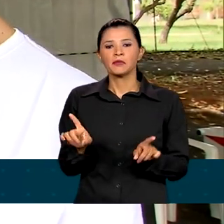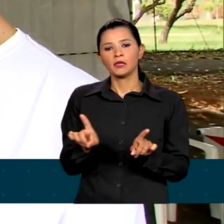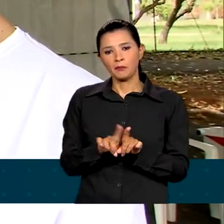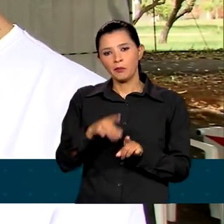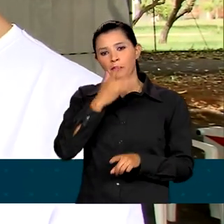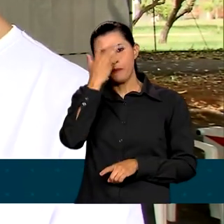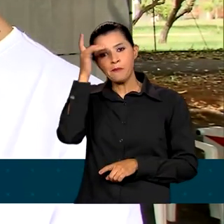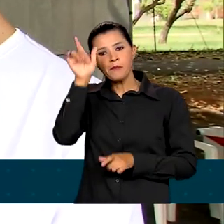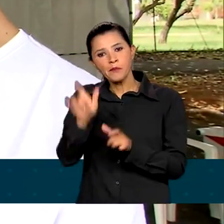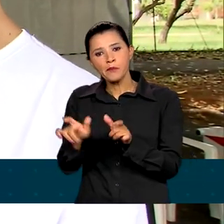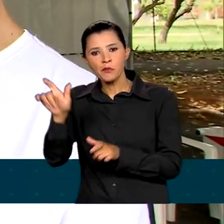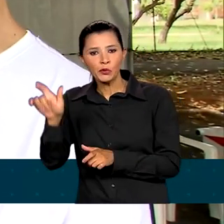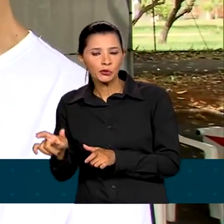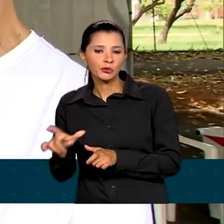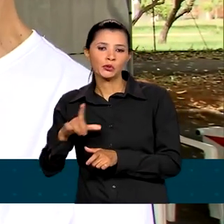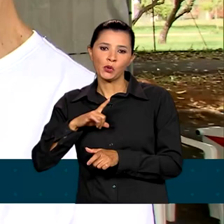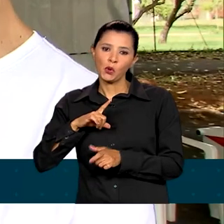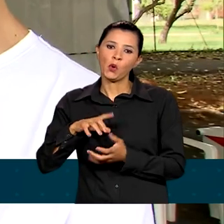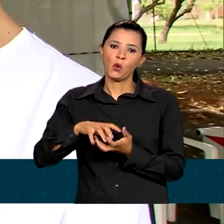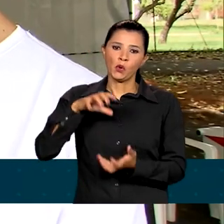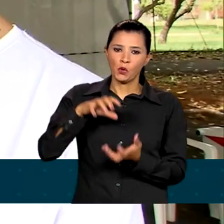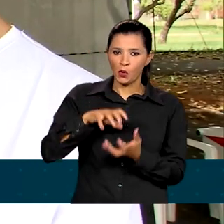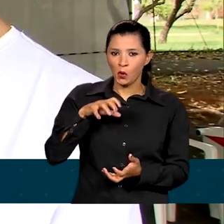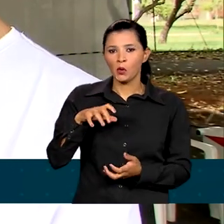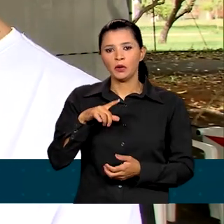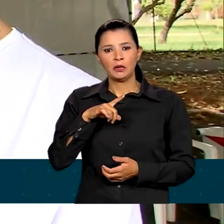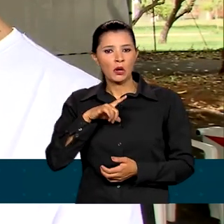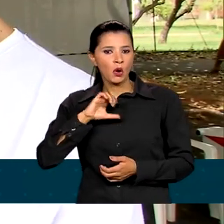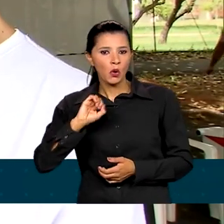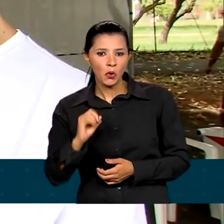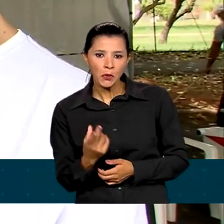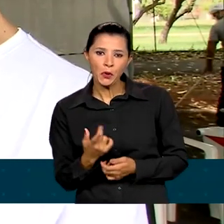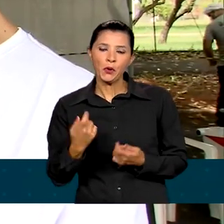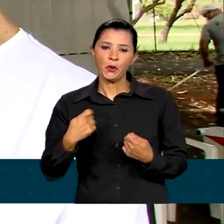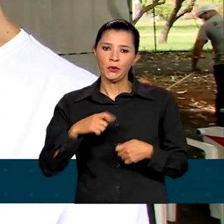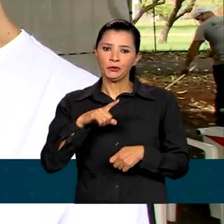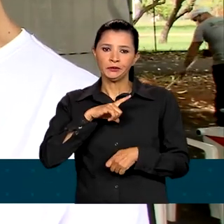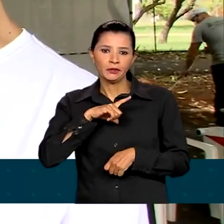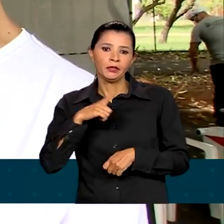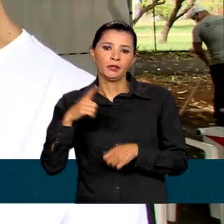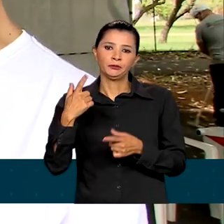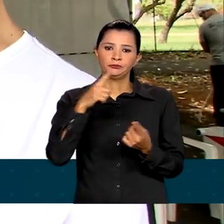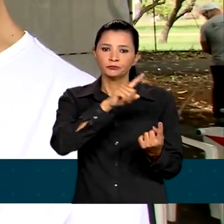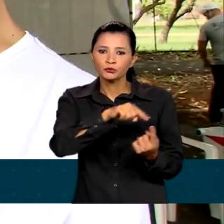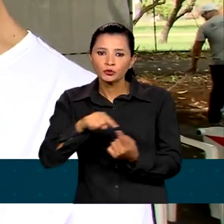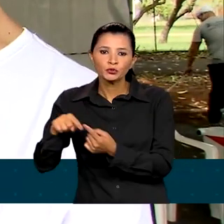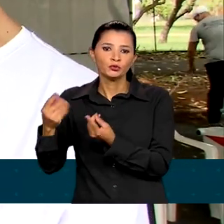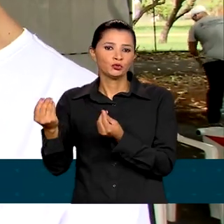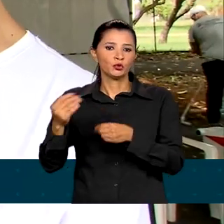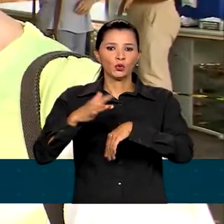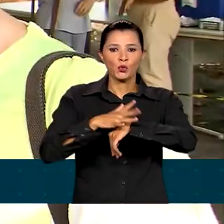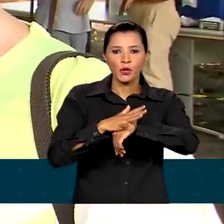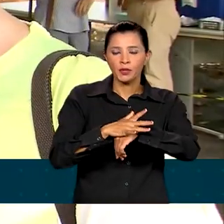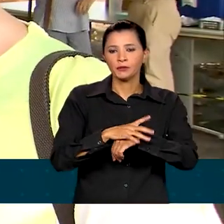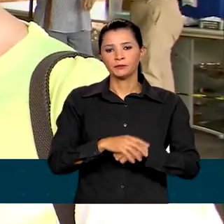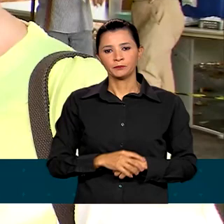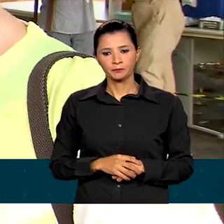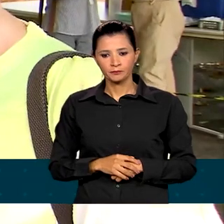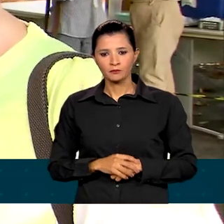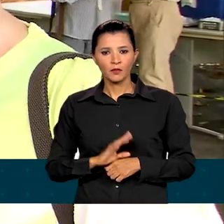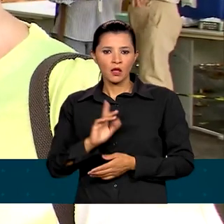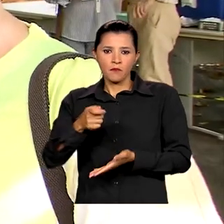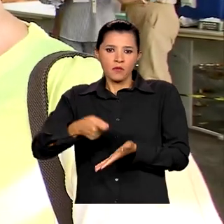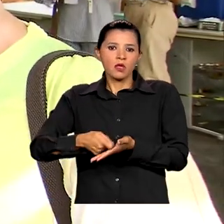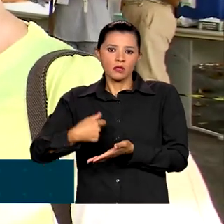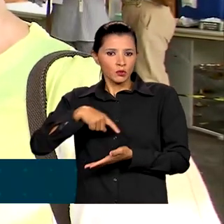para as pessoas com mais idade ou que enfrentem algum tipo de doença. Quase uma obrigação